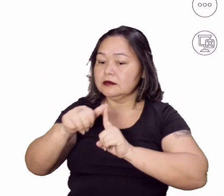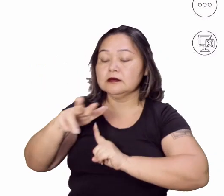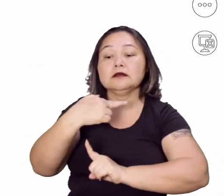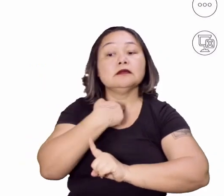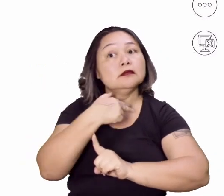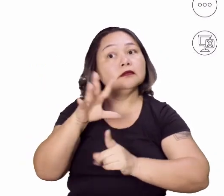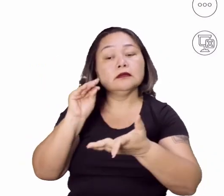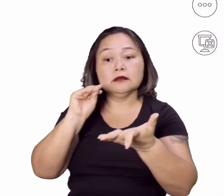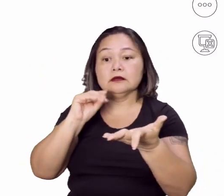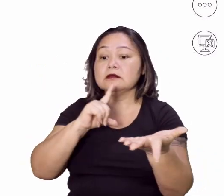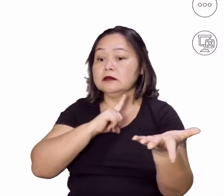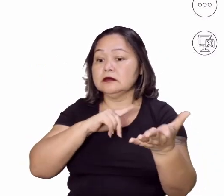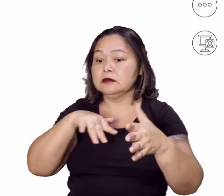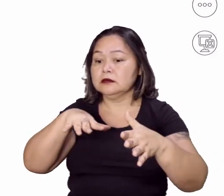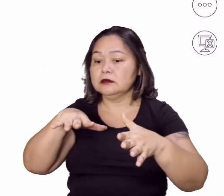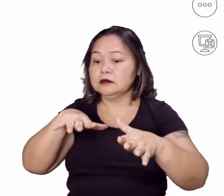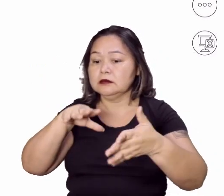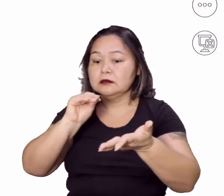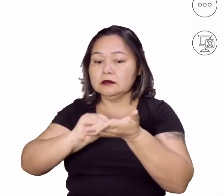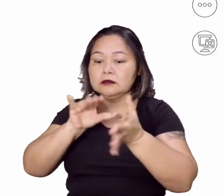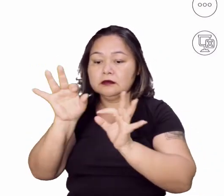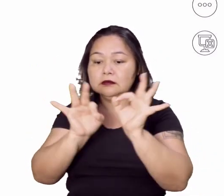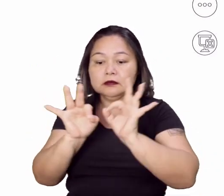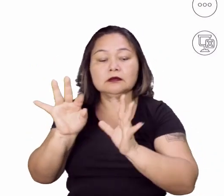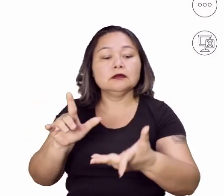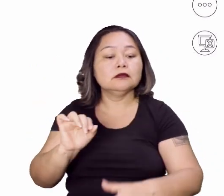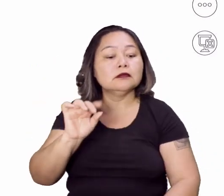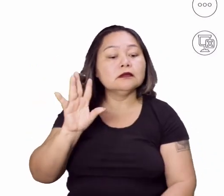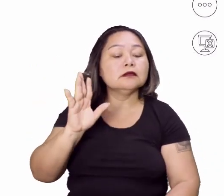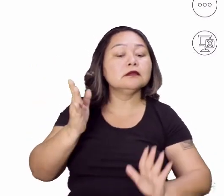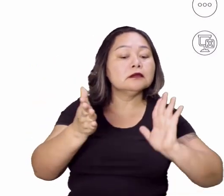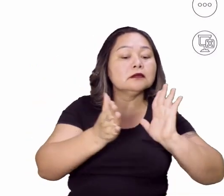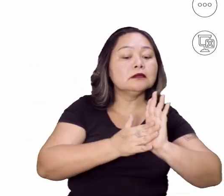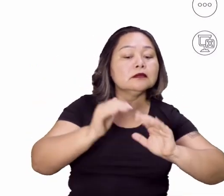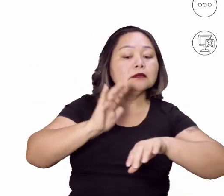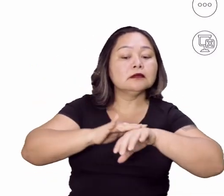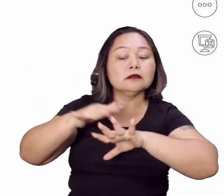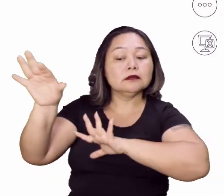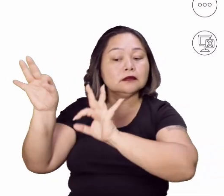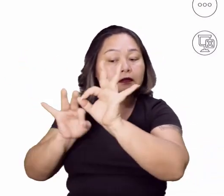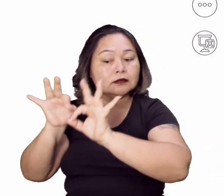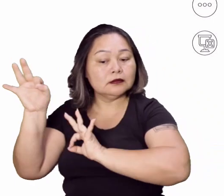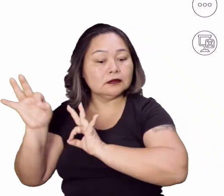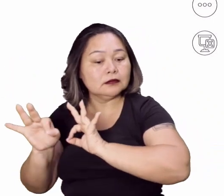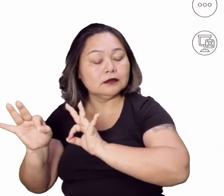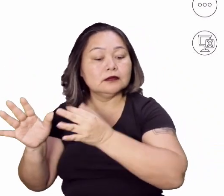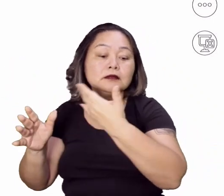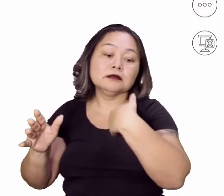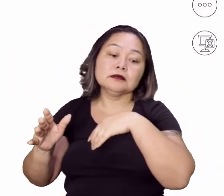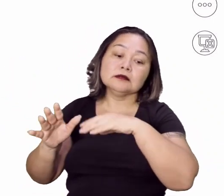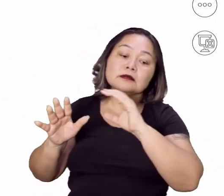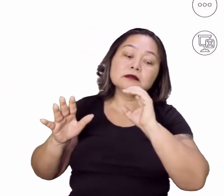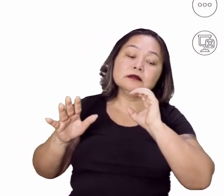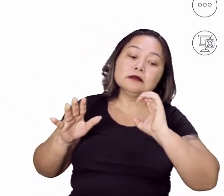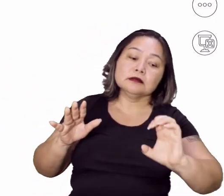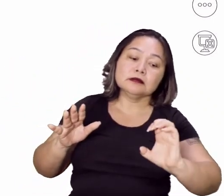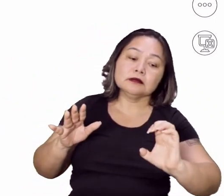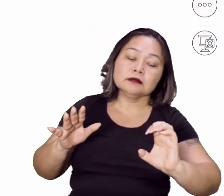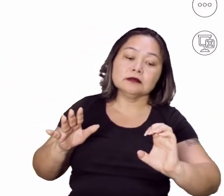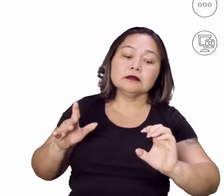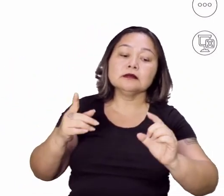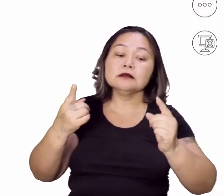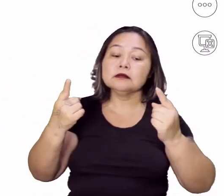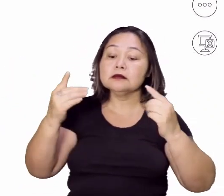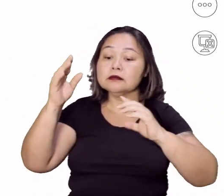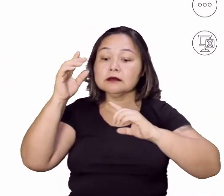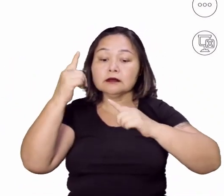pode ser desorganizado, né, gente? Letra D, proposta, ideologia e organização. Ou a letra